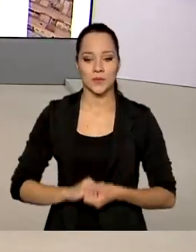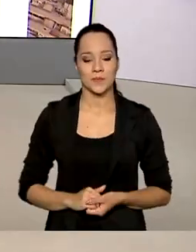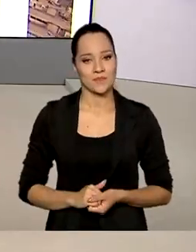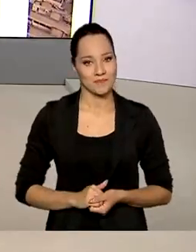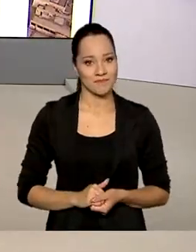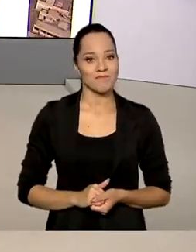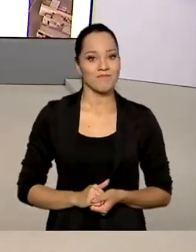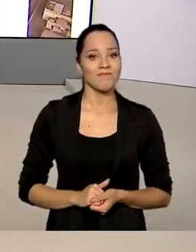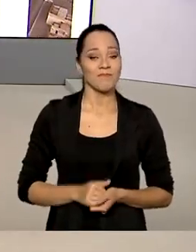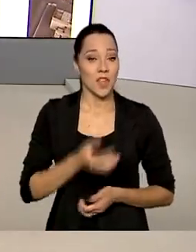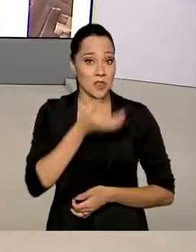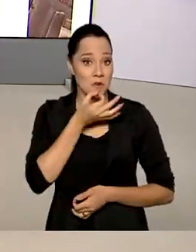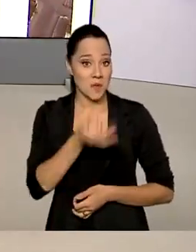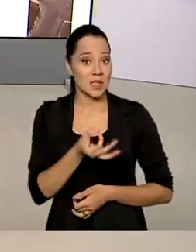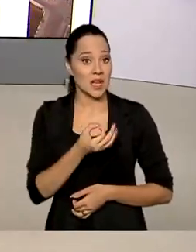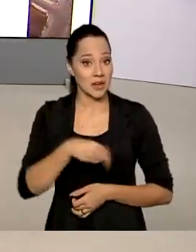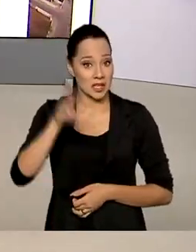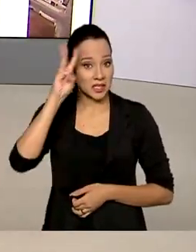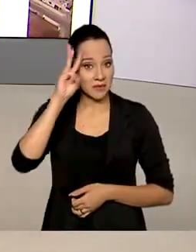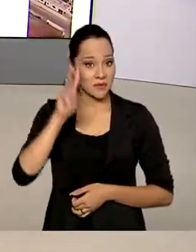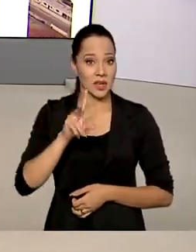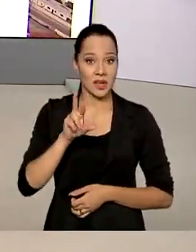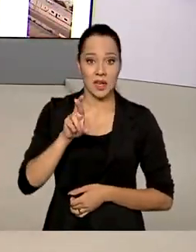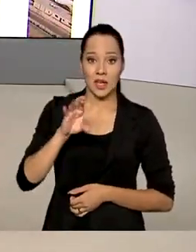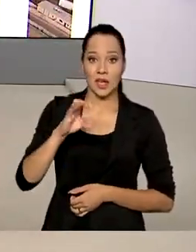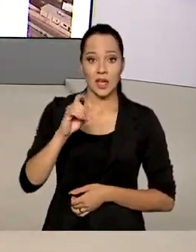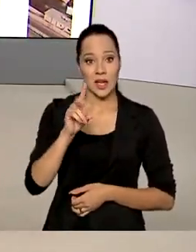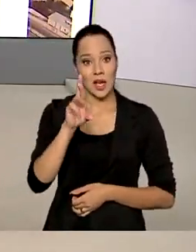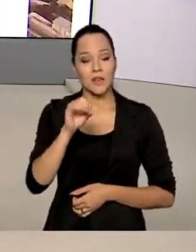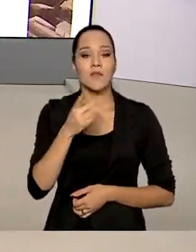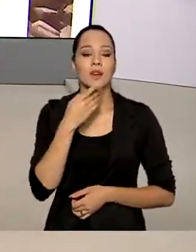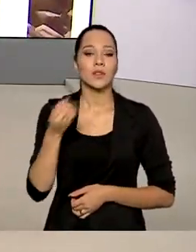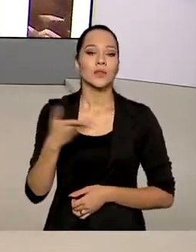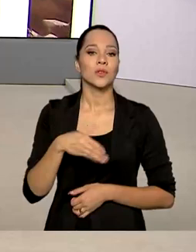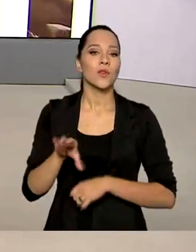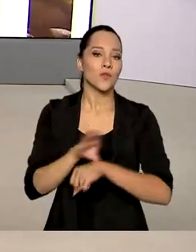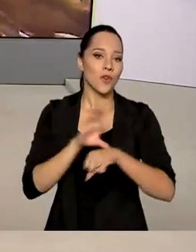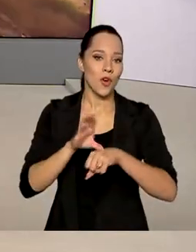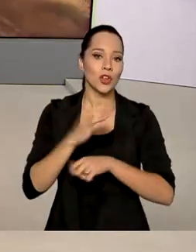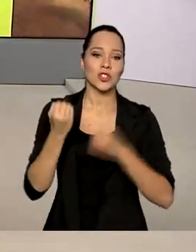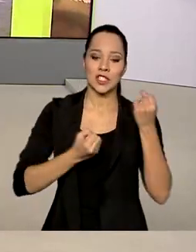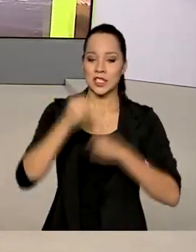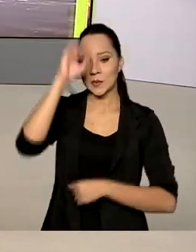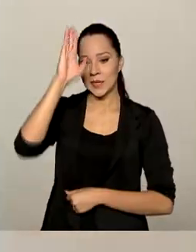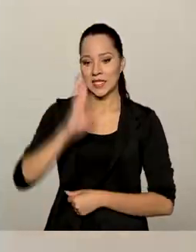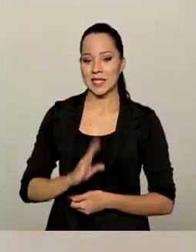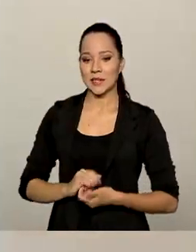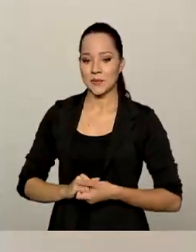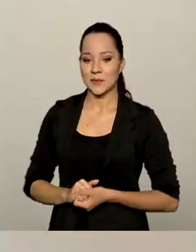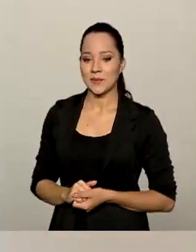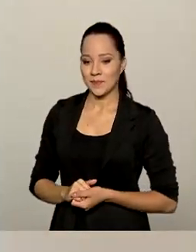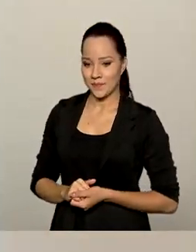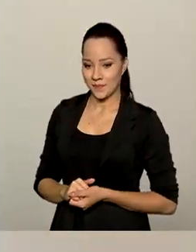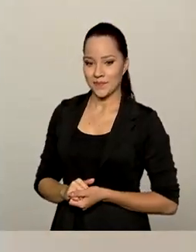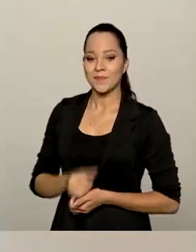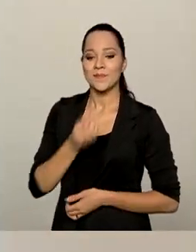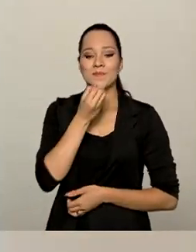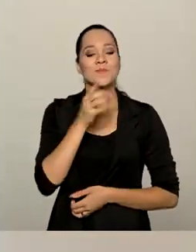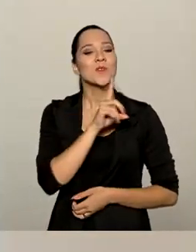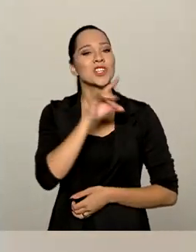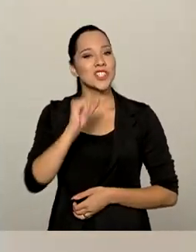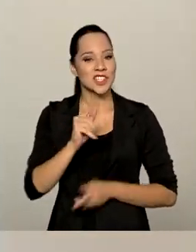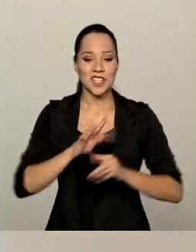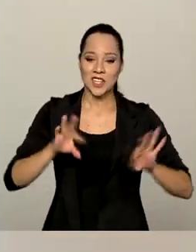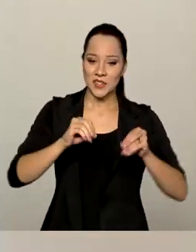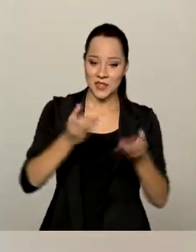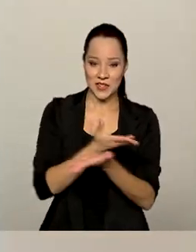E no comentário desta terça-feira, Ricardo Caldas fala do novo Código de Trânsito Brasileiro. Bom dia, Renata.